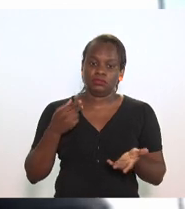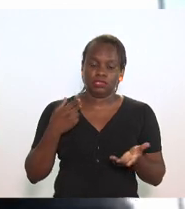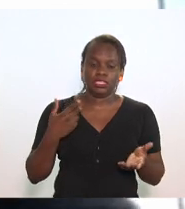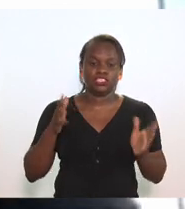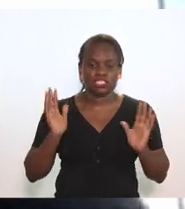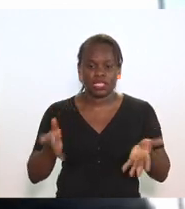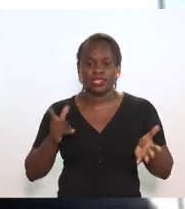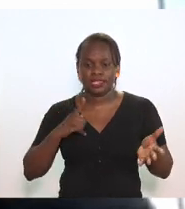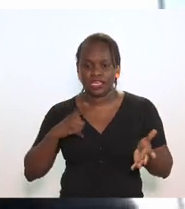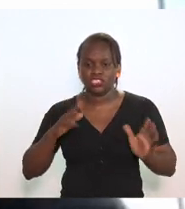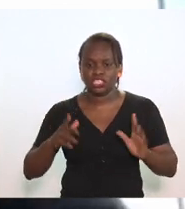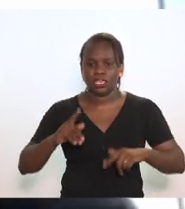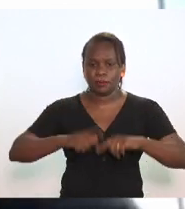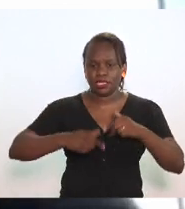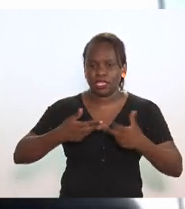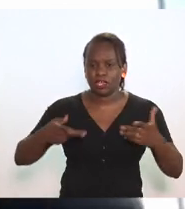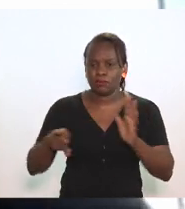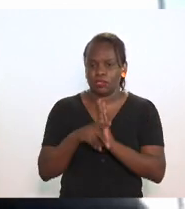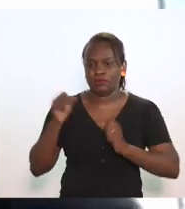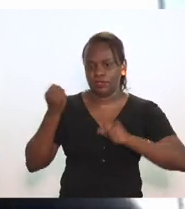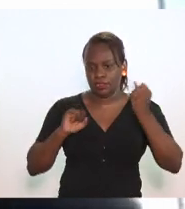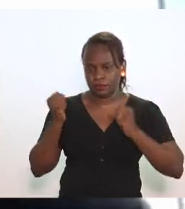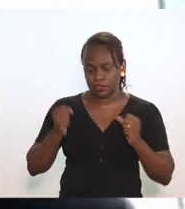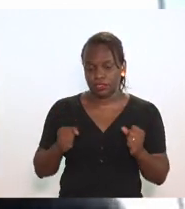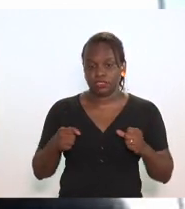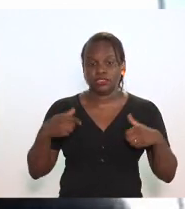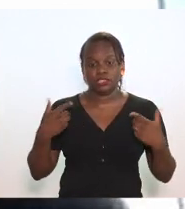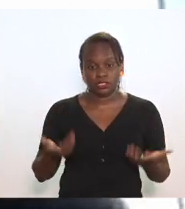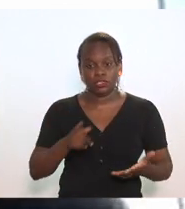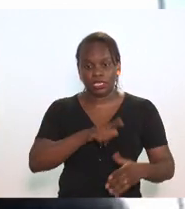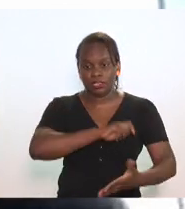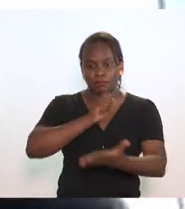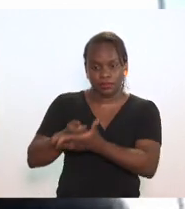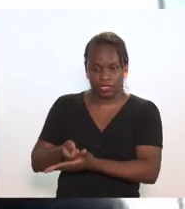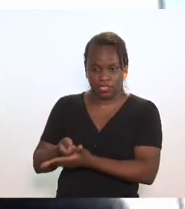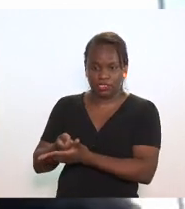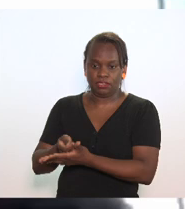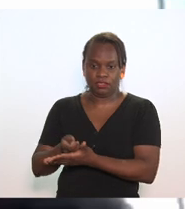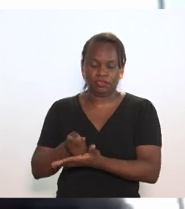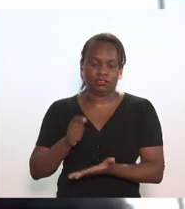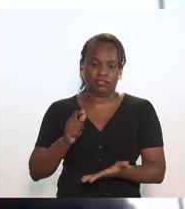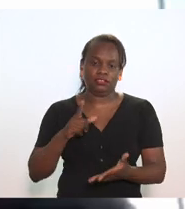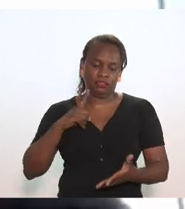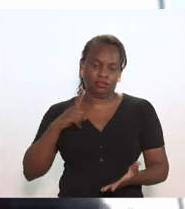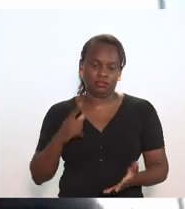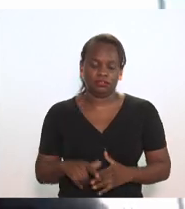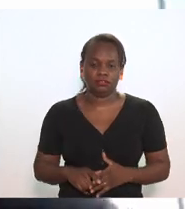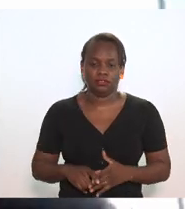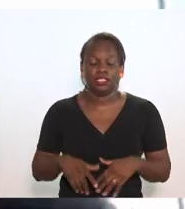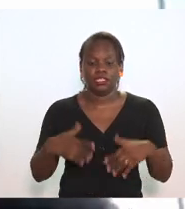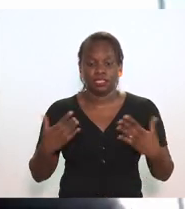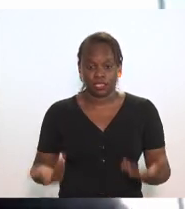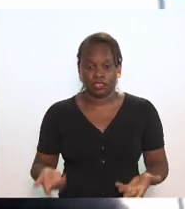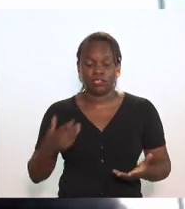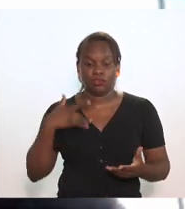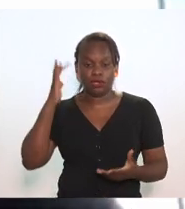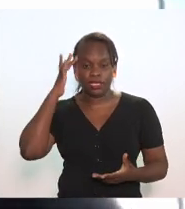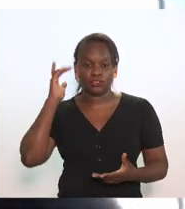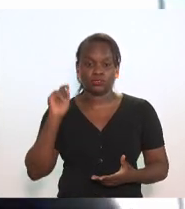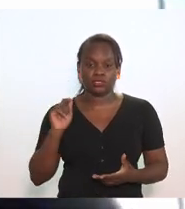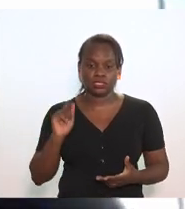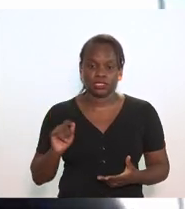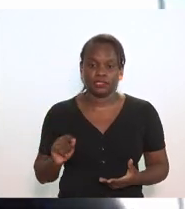já se tem de insumos da indústria então ele paga os insumos que ele tem então eu acho que